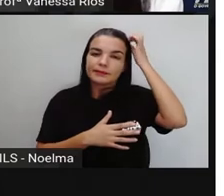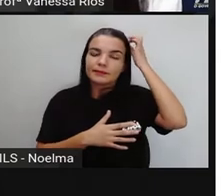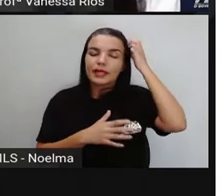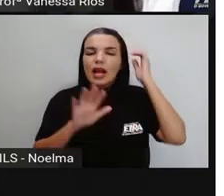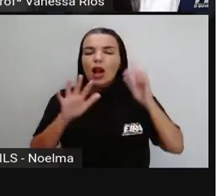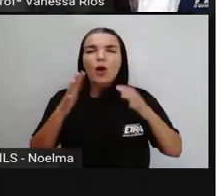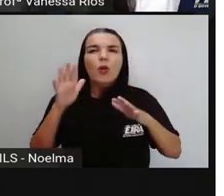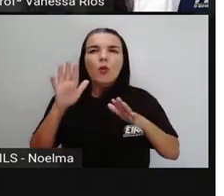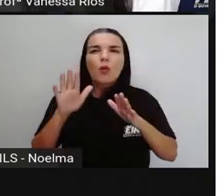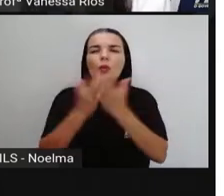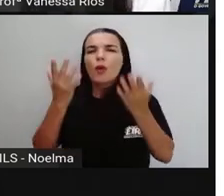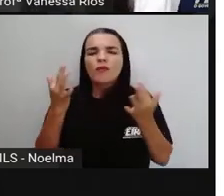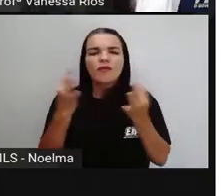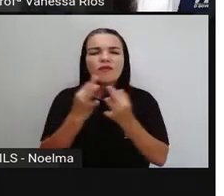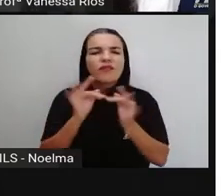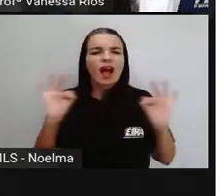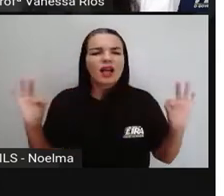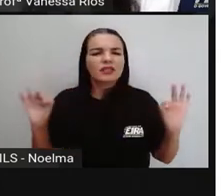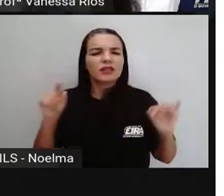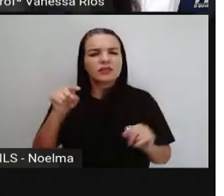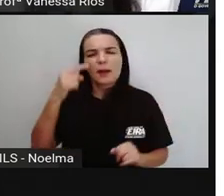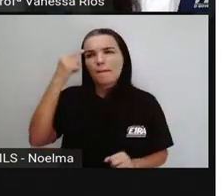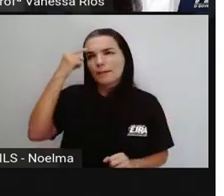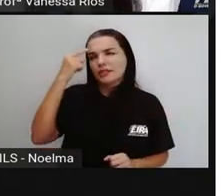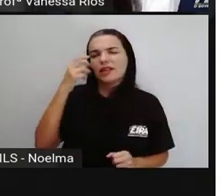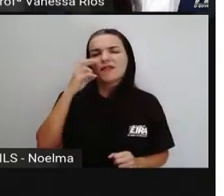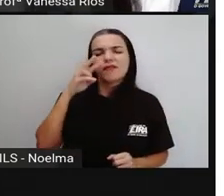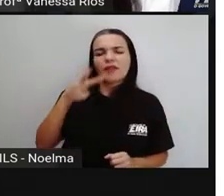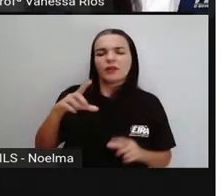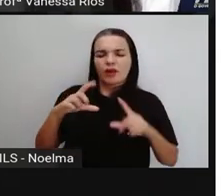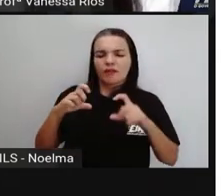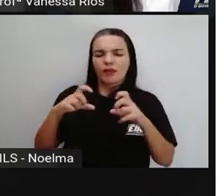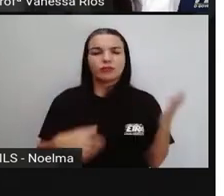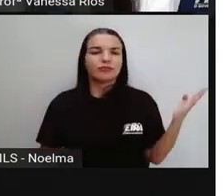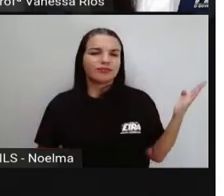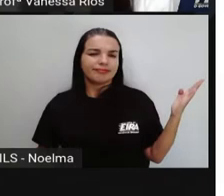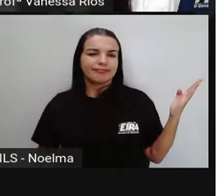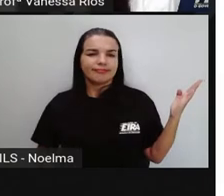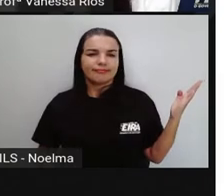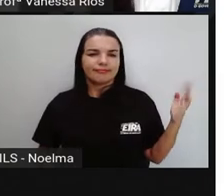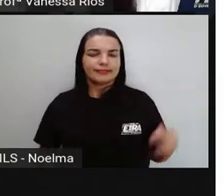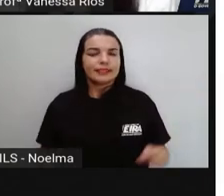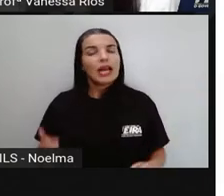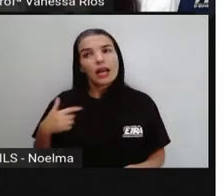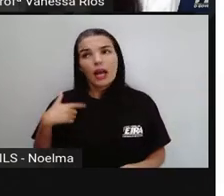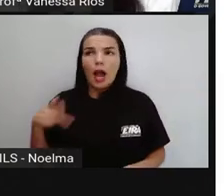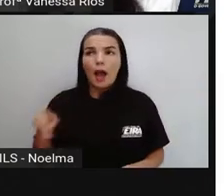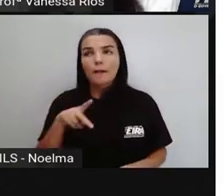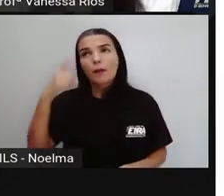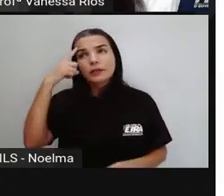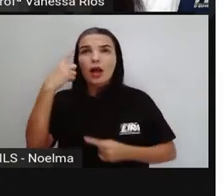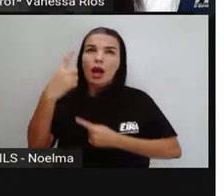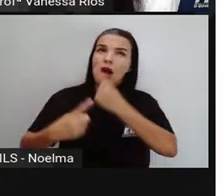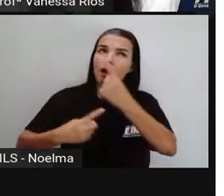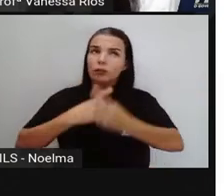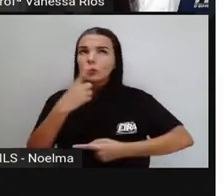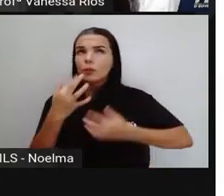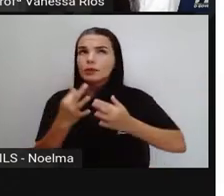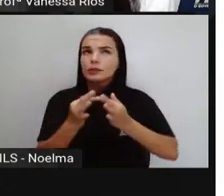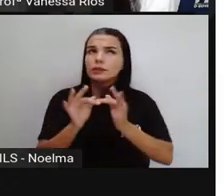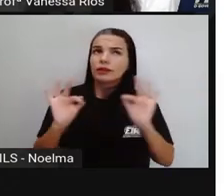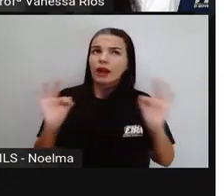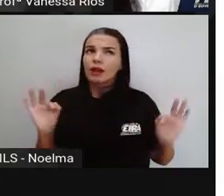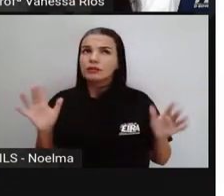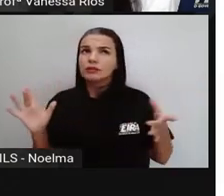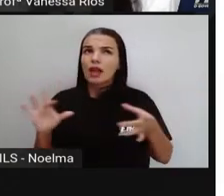você pensaria, né? Ou você escreveria? Olhem só. A Pró pensou aí em algumas frases relacionadas a